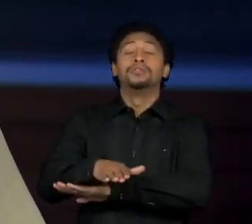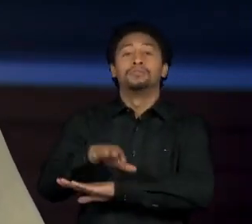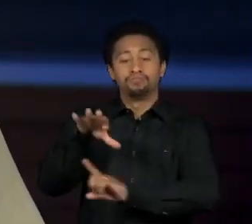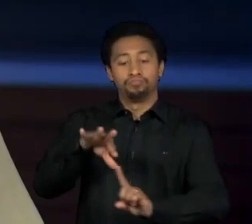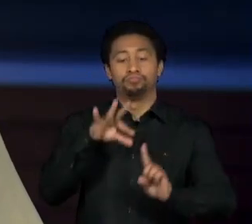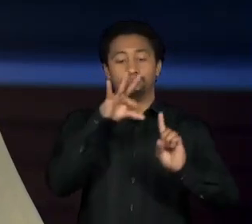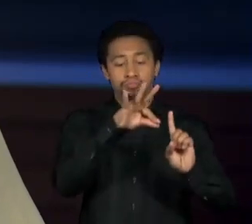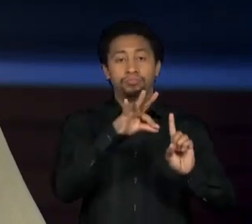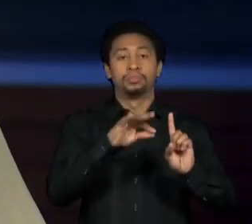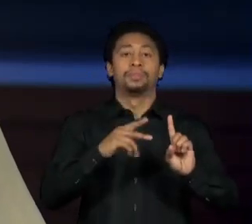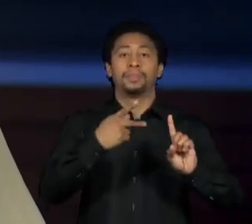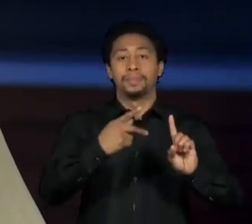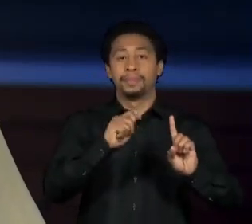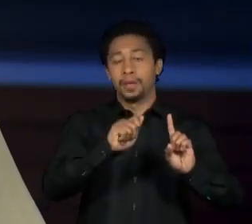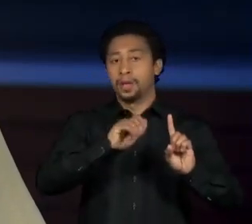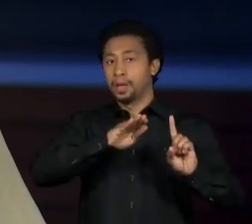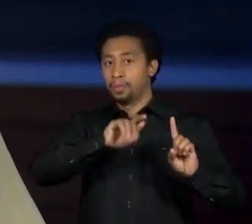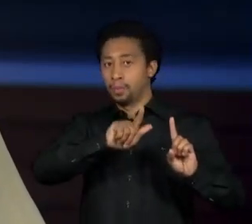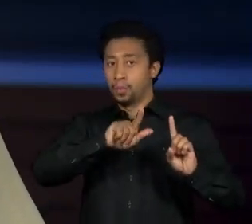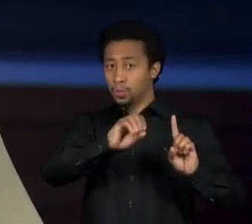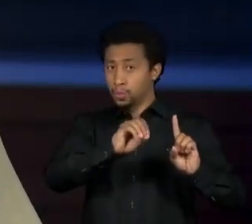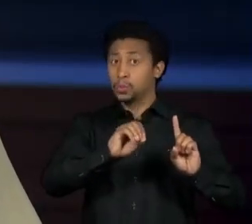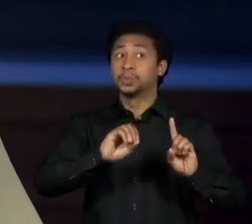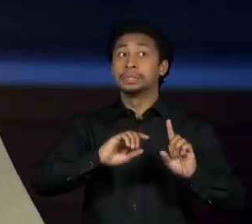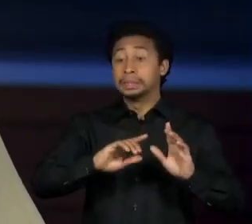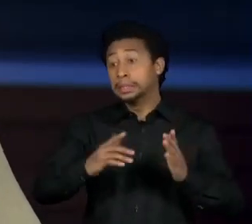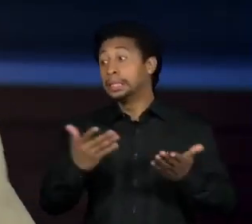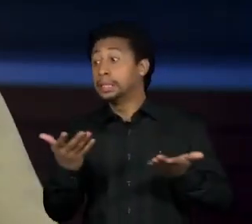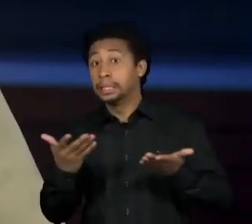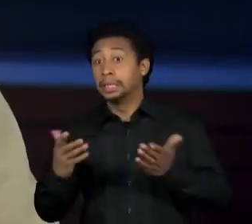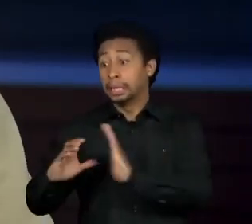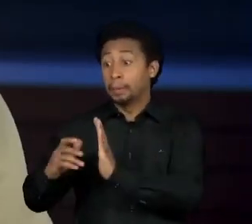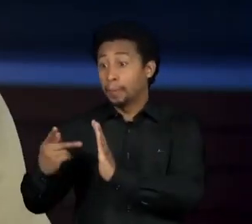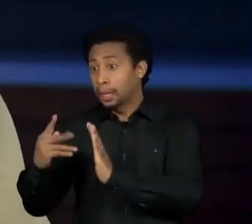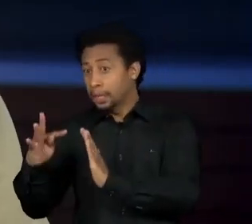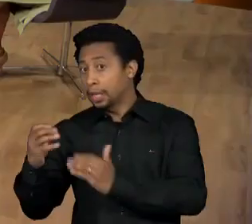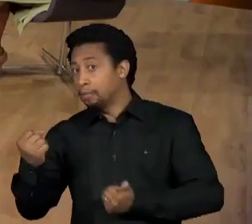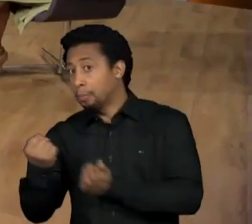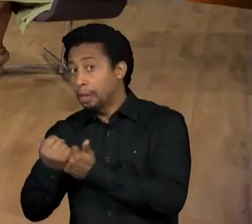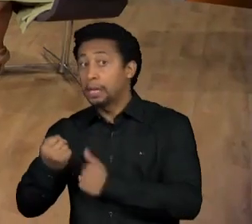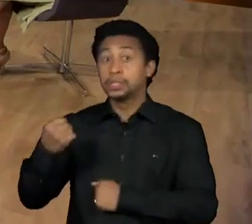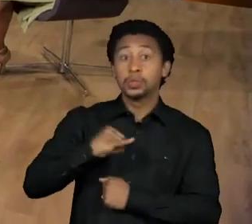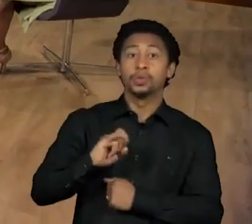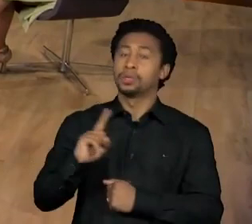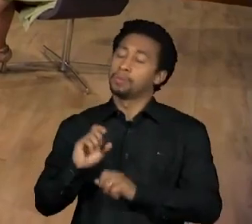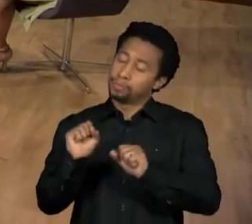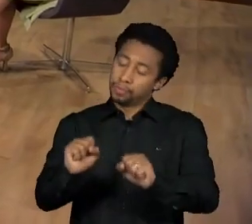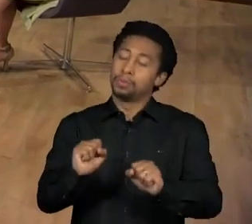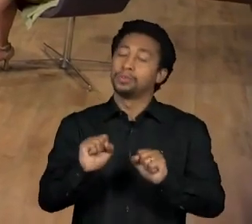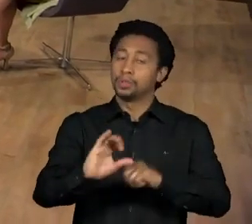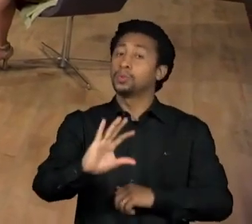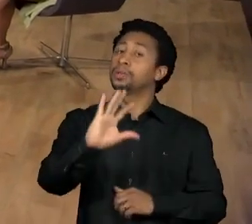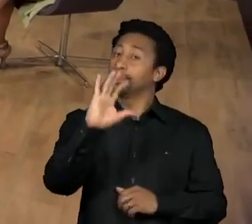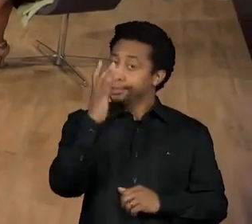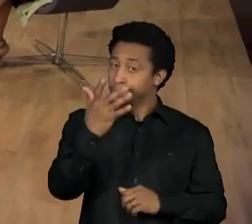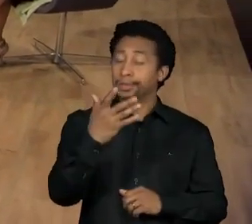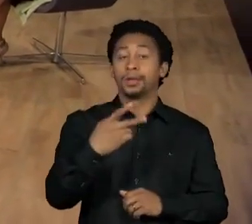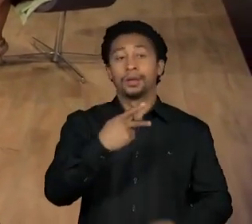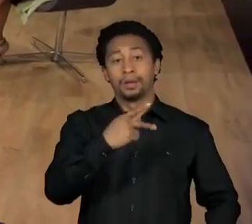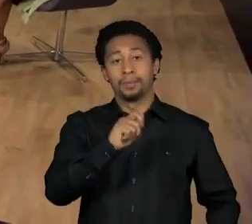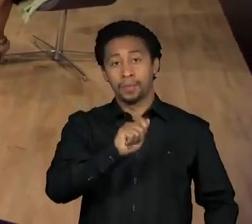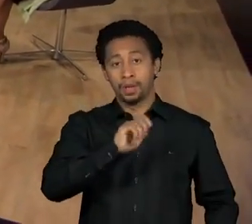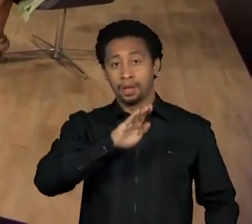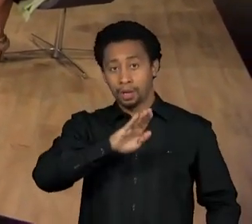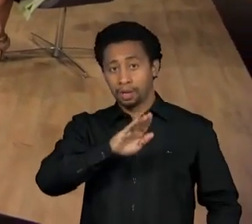pró-PT no comando do PROS e isso pode levar à retirada da candidatura do Marçal e eu acho que mesmo a candidatura do